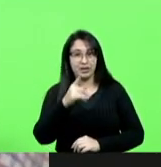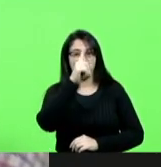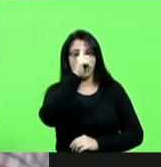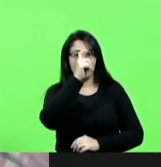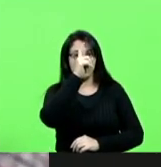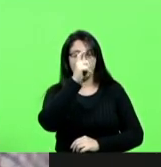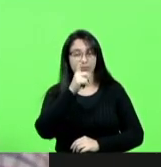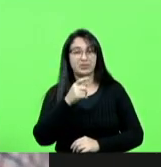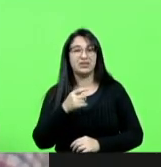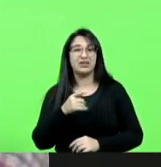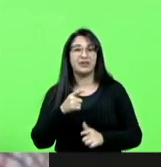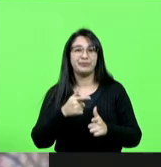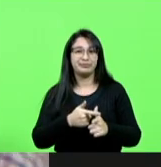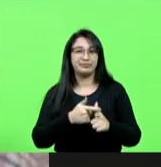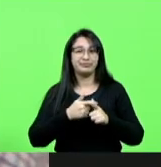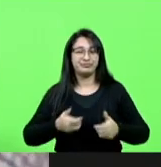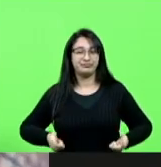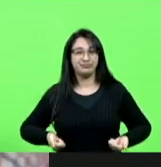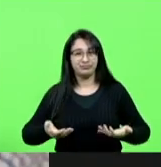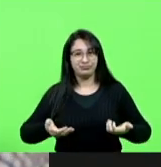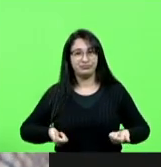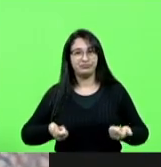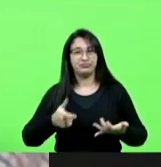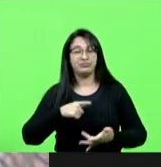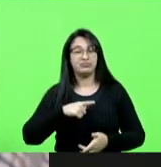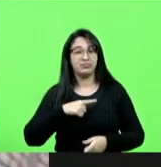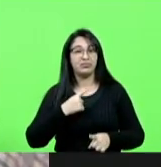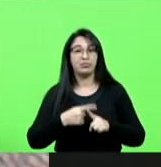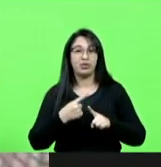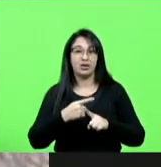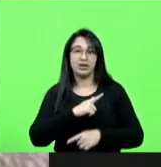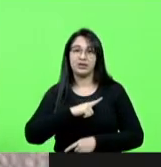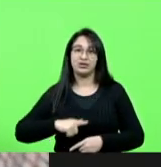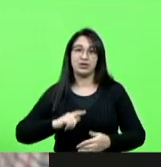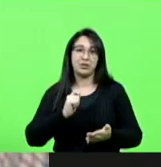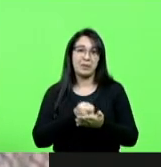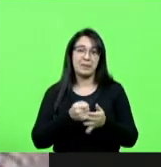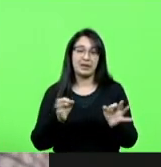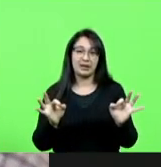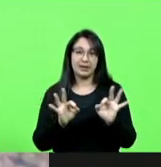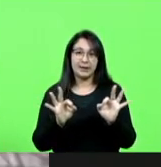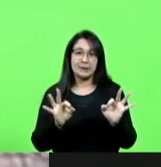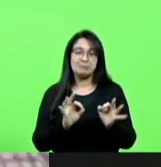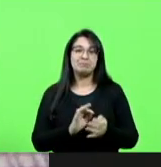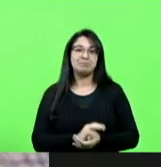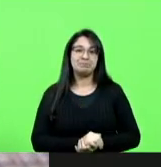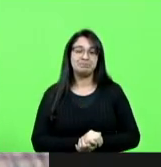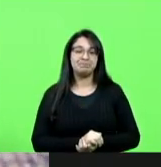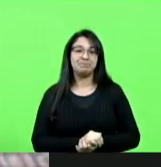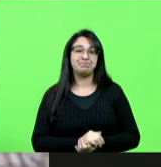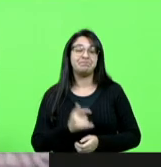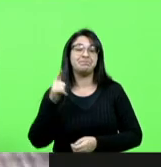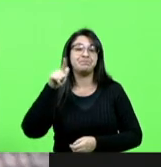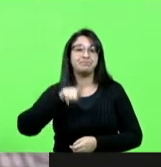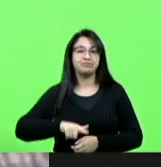arcar porque o Estado não paga e o que me chamou mais atenção, uma informação que eu recebi de Curitiba